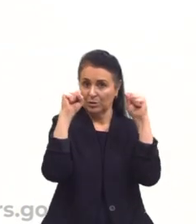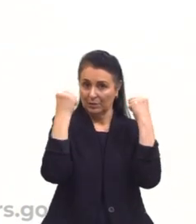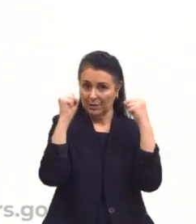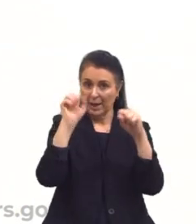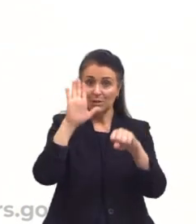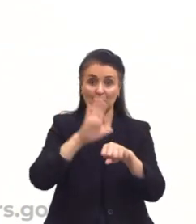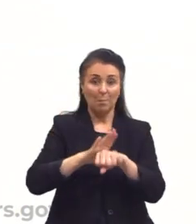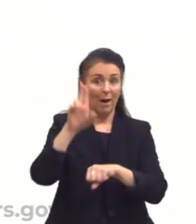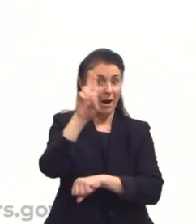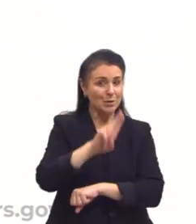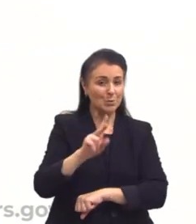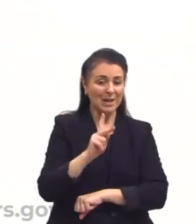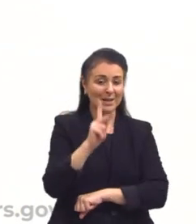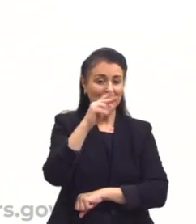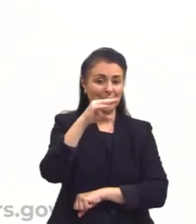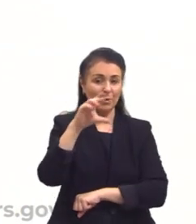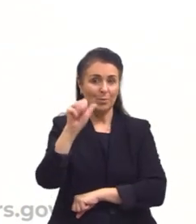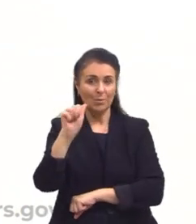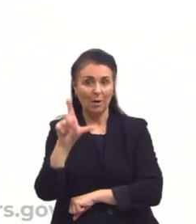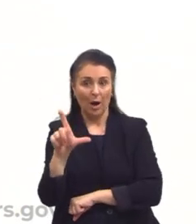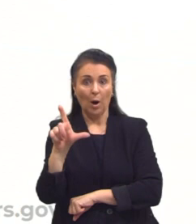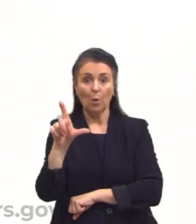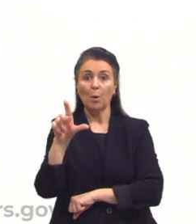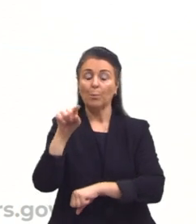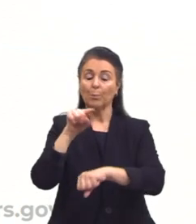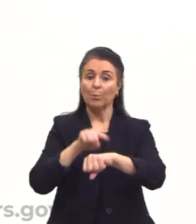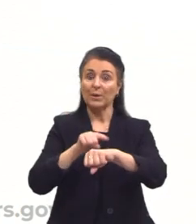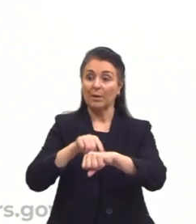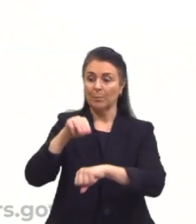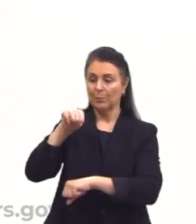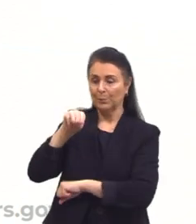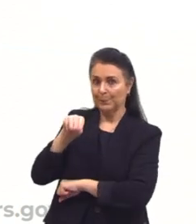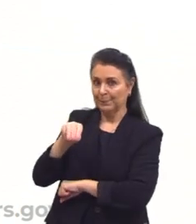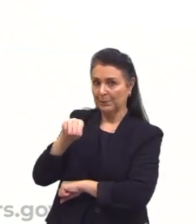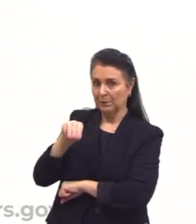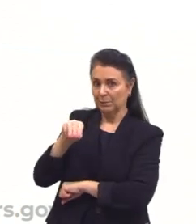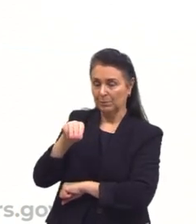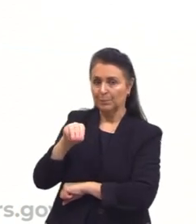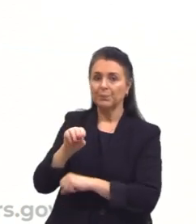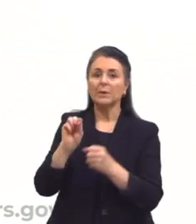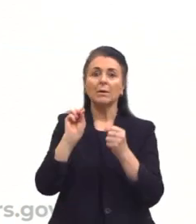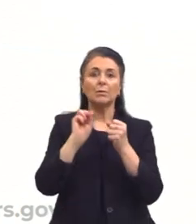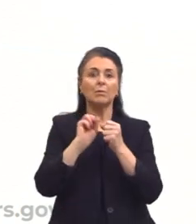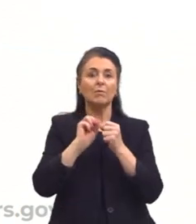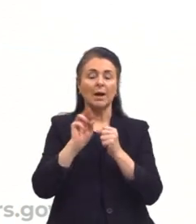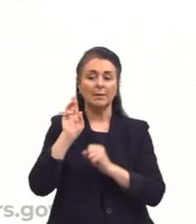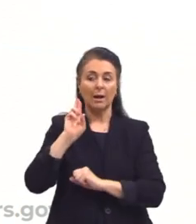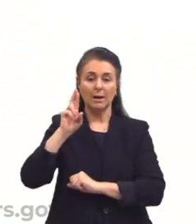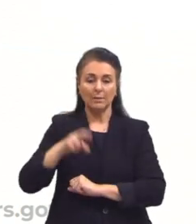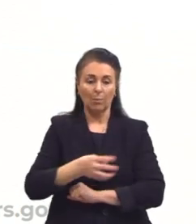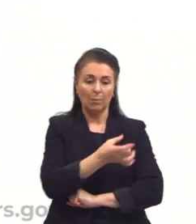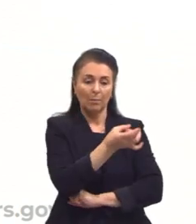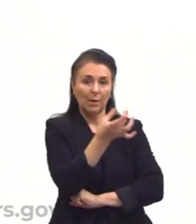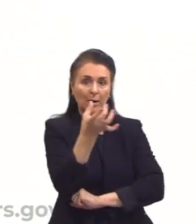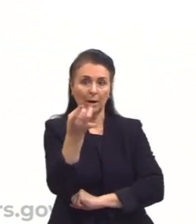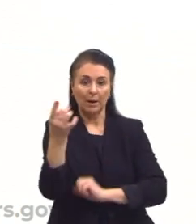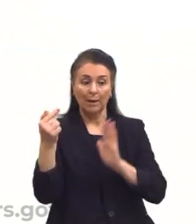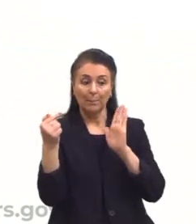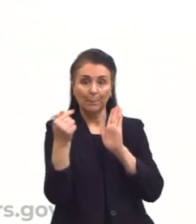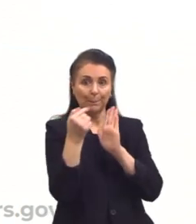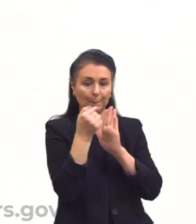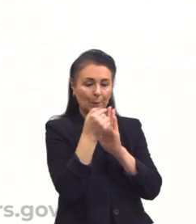minuto. Aí aqui, eu vou resolver, então, vou montar a razão para cada um desses pontos.